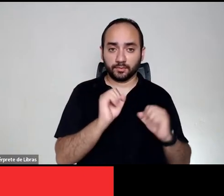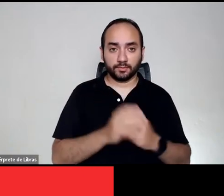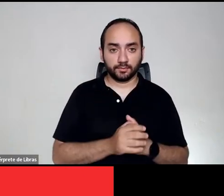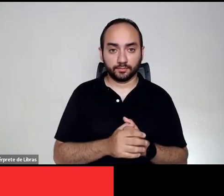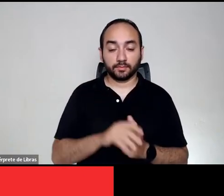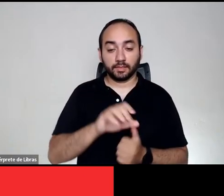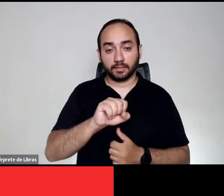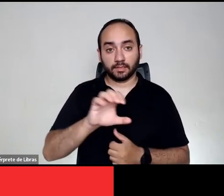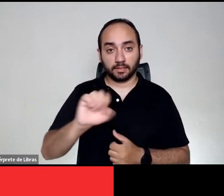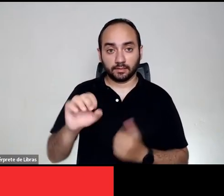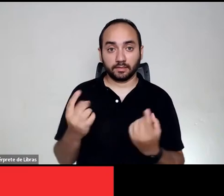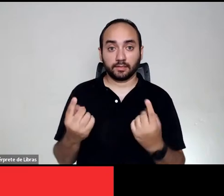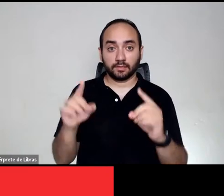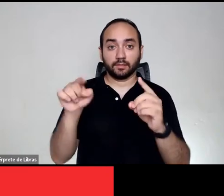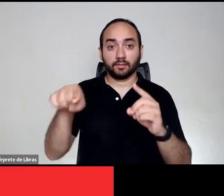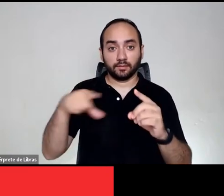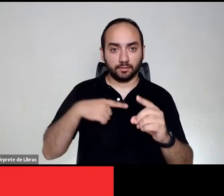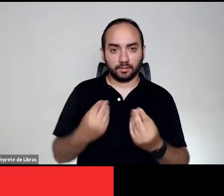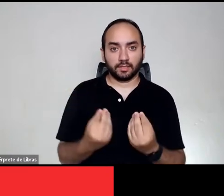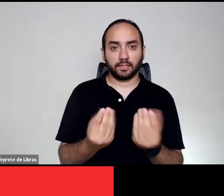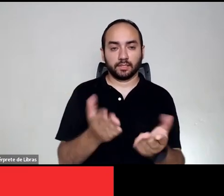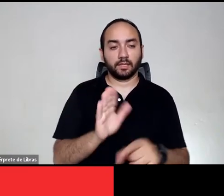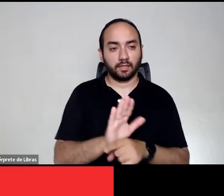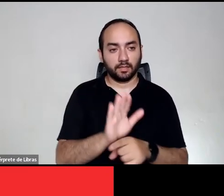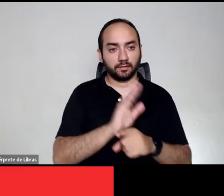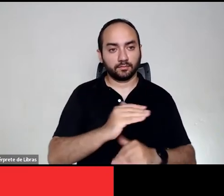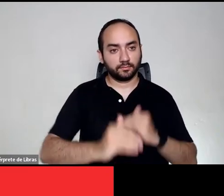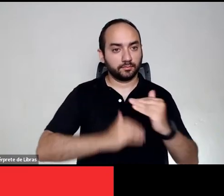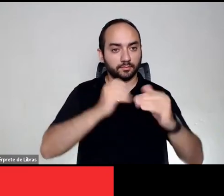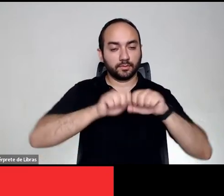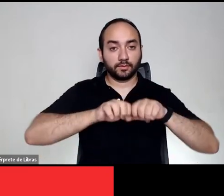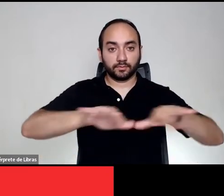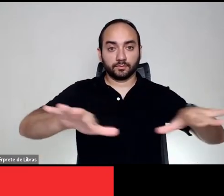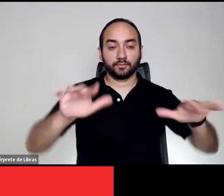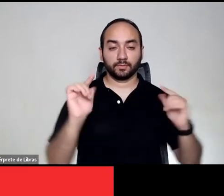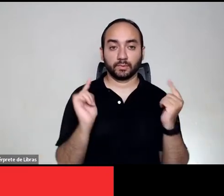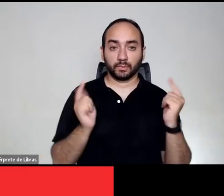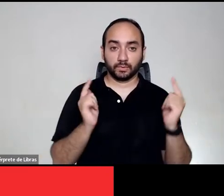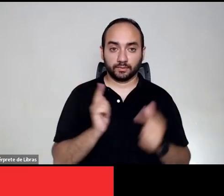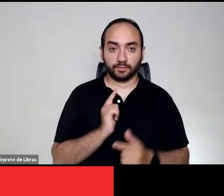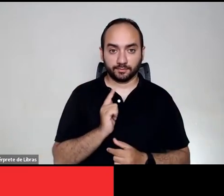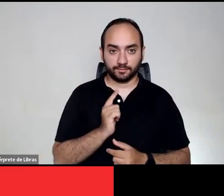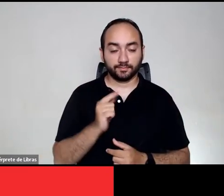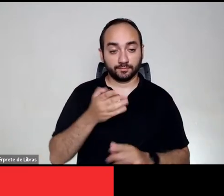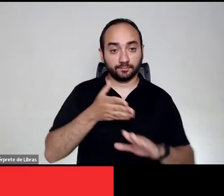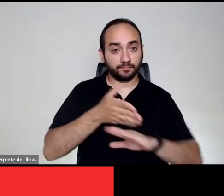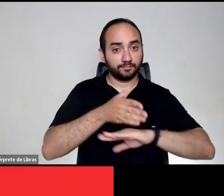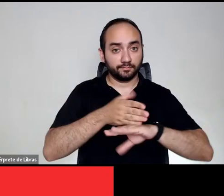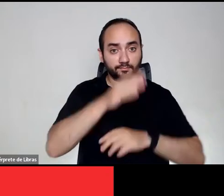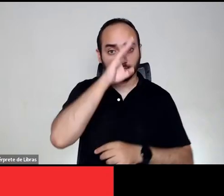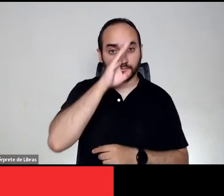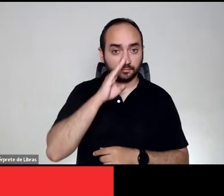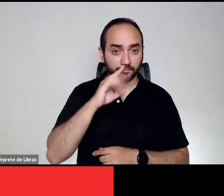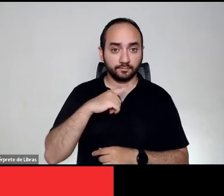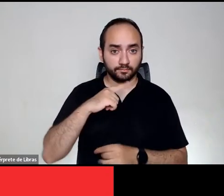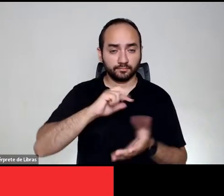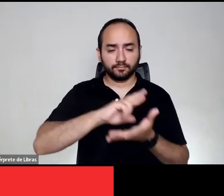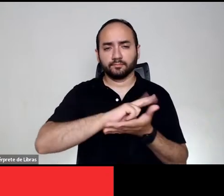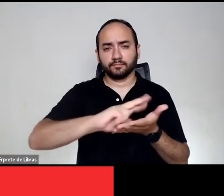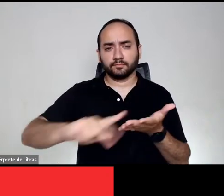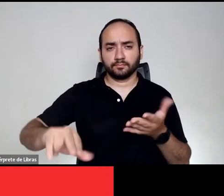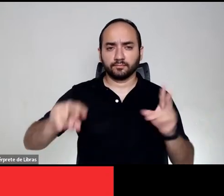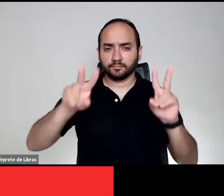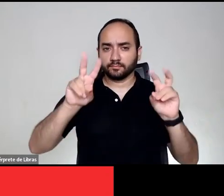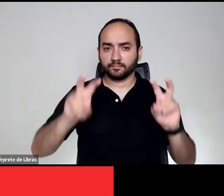Digital contribui significativamente para a ampliação das práticas de lazer, proporcionando acesso gratuito a uma variedade de